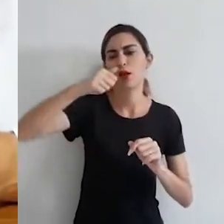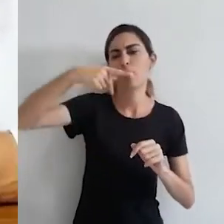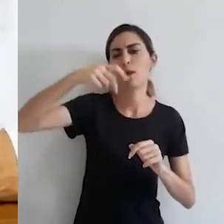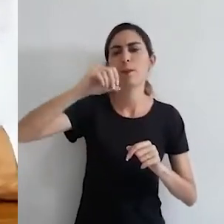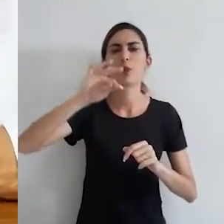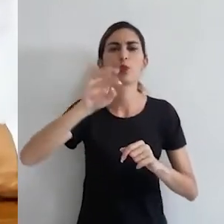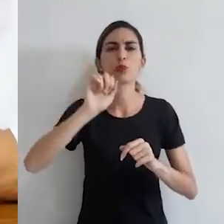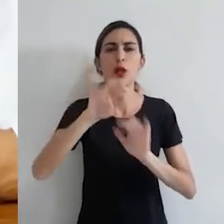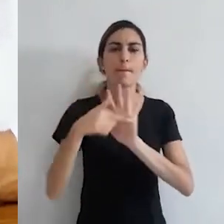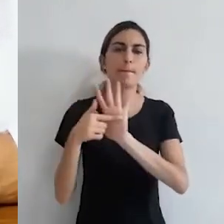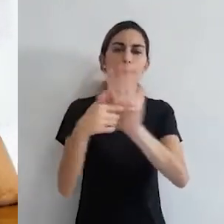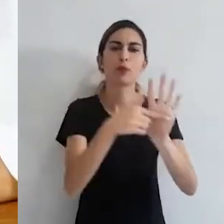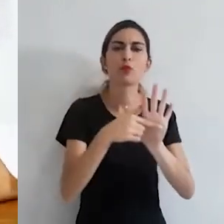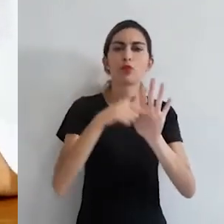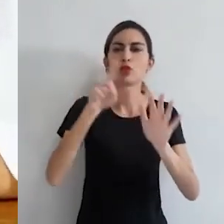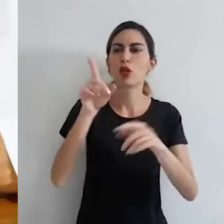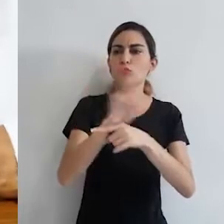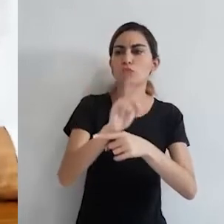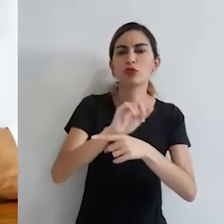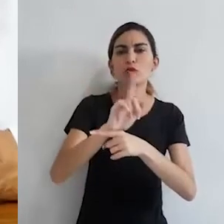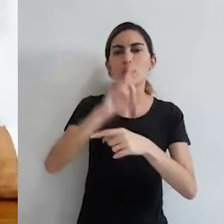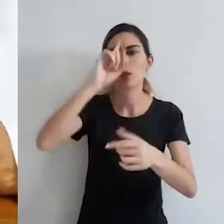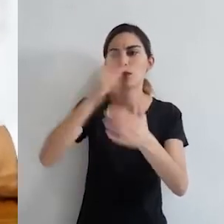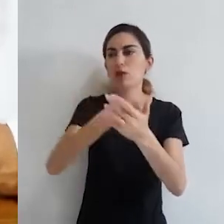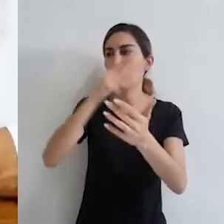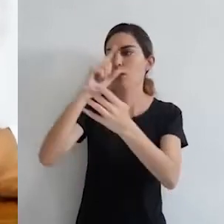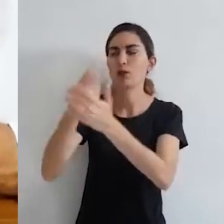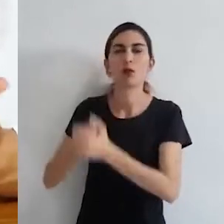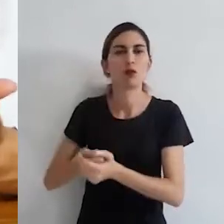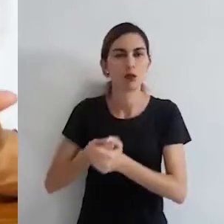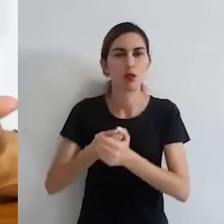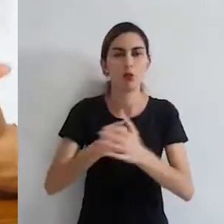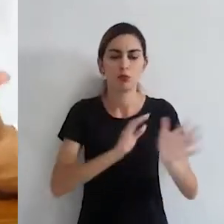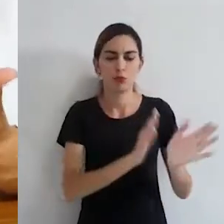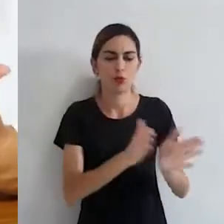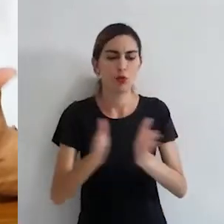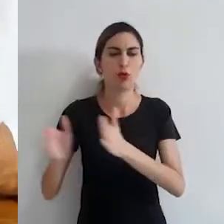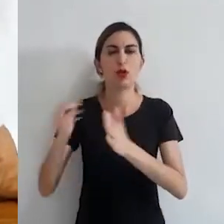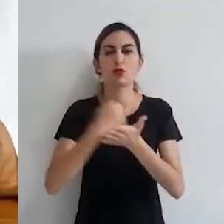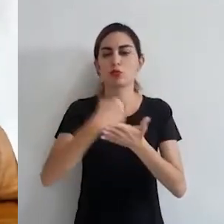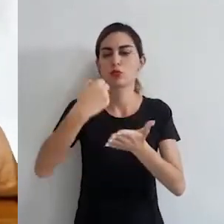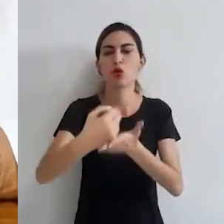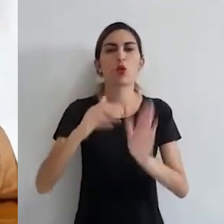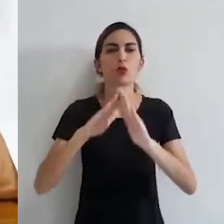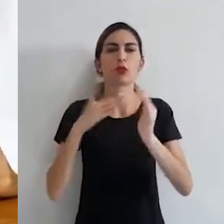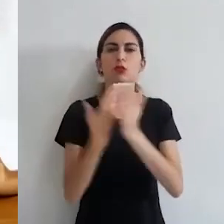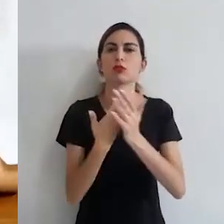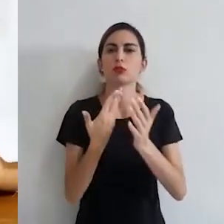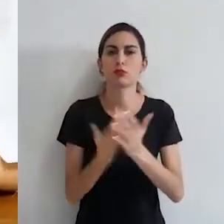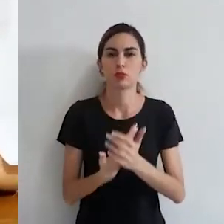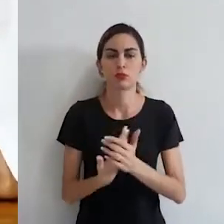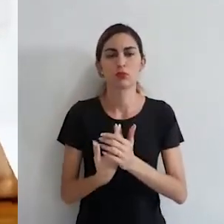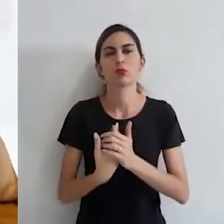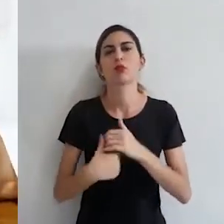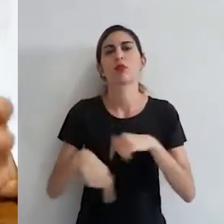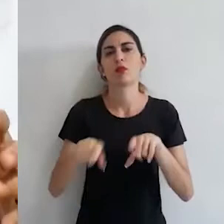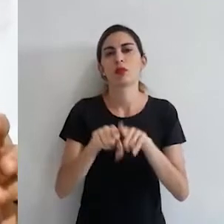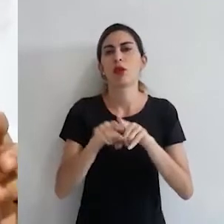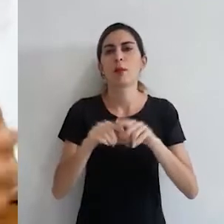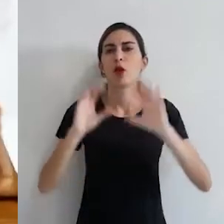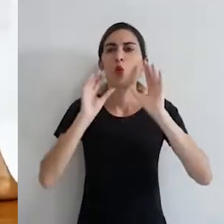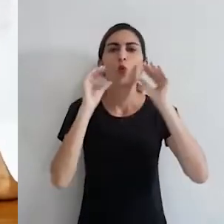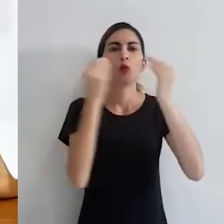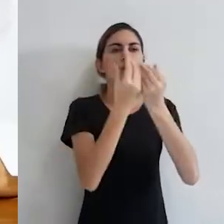gestores decisões a serem adotadas em relação à organização da documentação escolar. Atender à